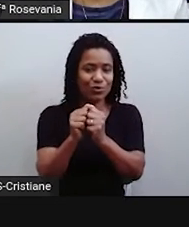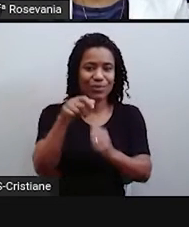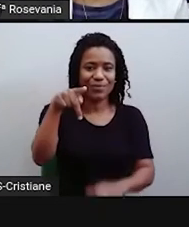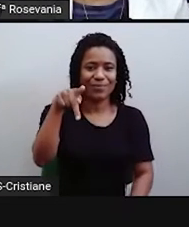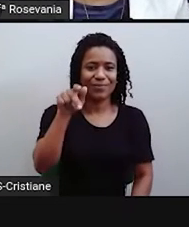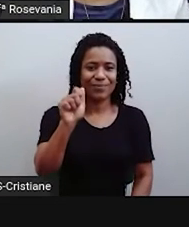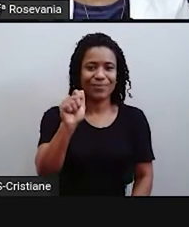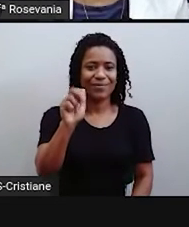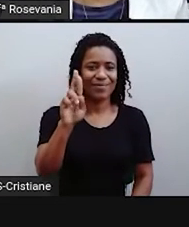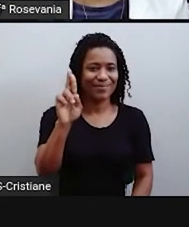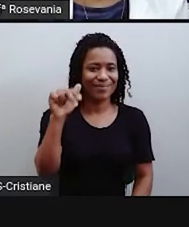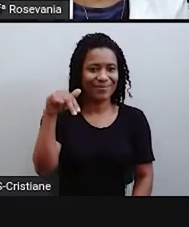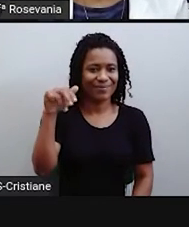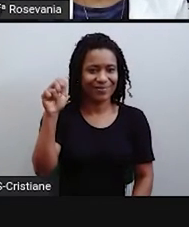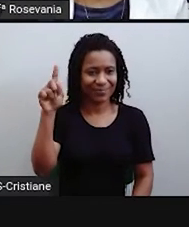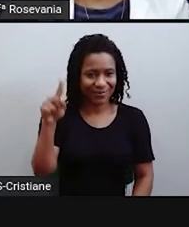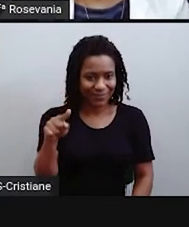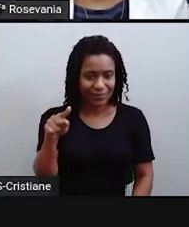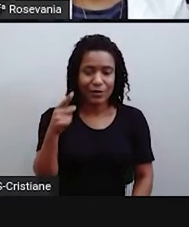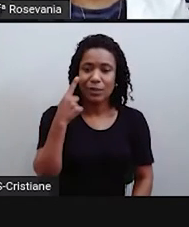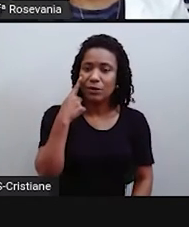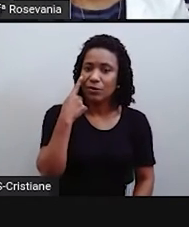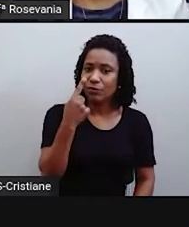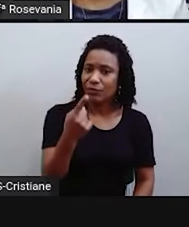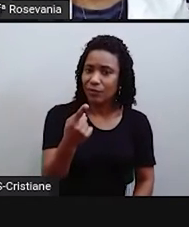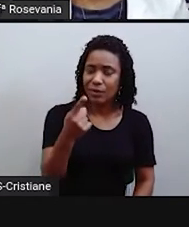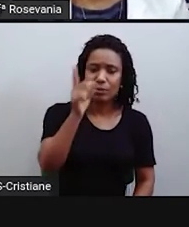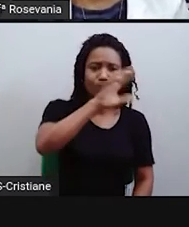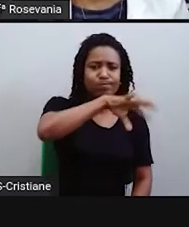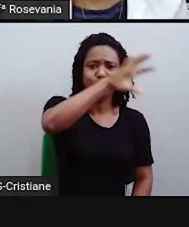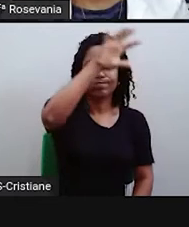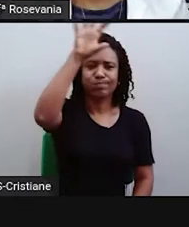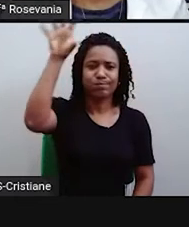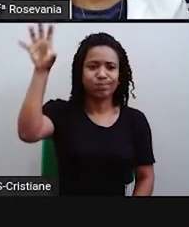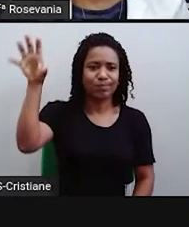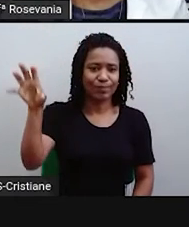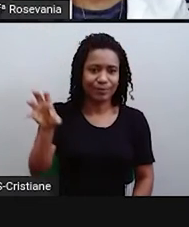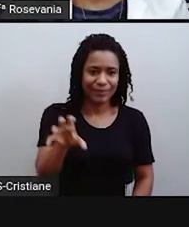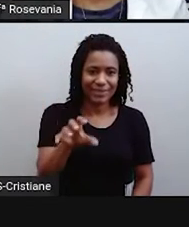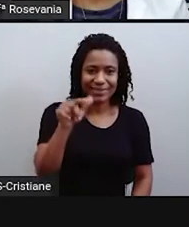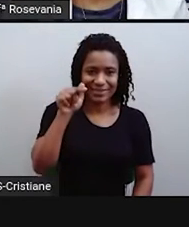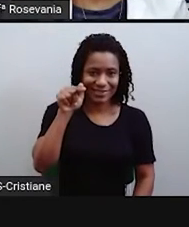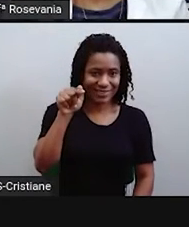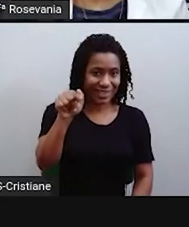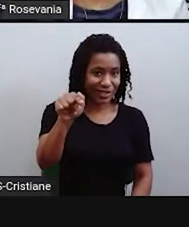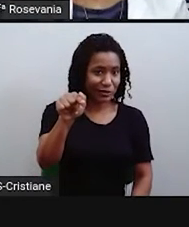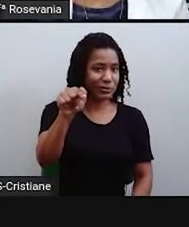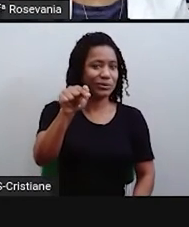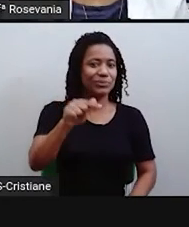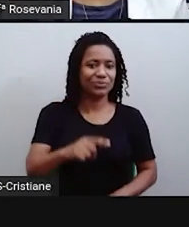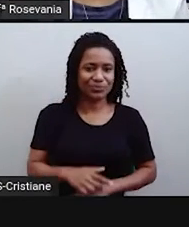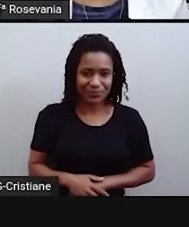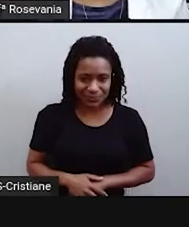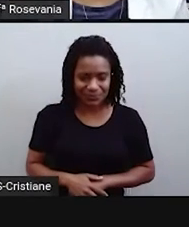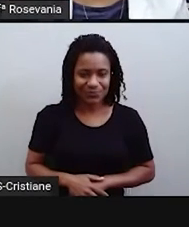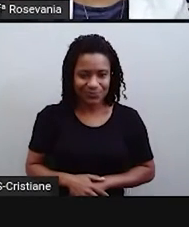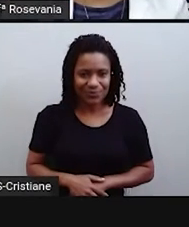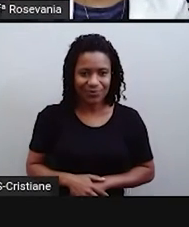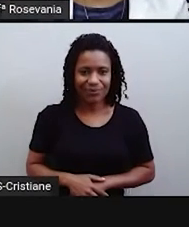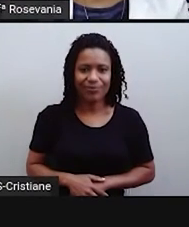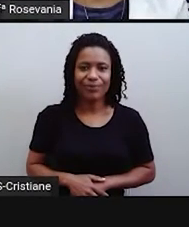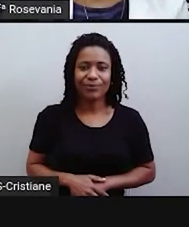Paraná. Então, o que a gente tem aqui nessas regiões? Aqui foi dividido, né, que a gente está vendo que não tinha, e um